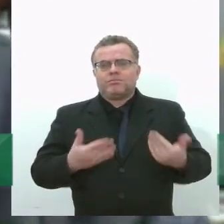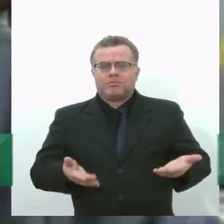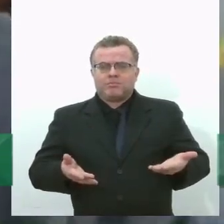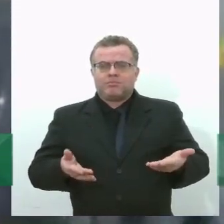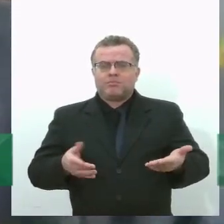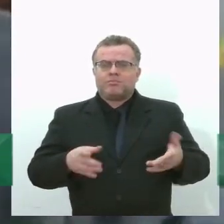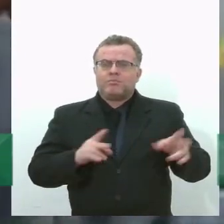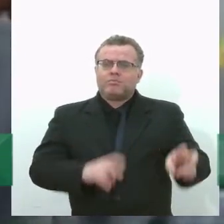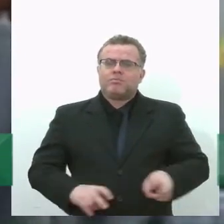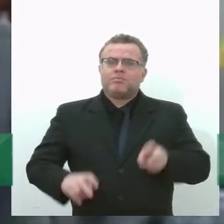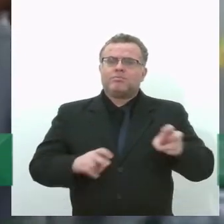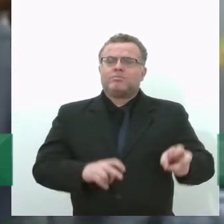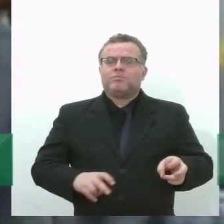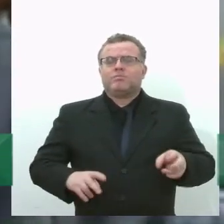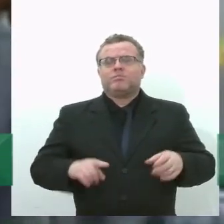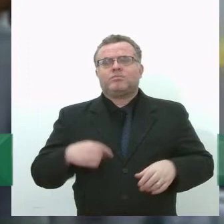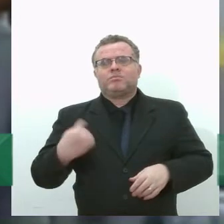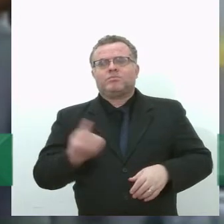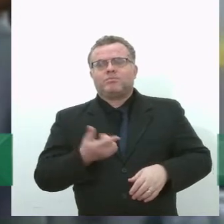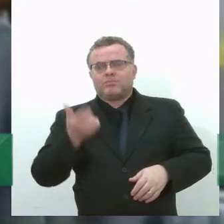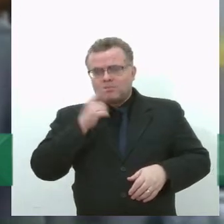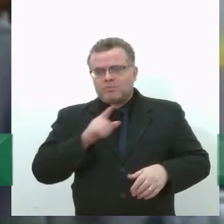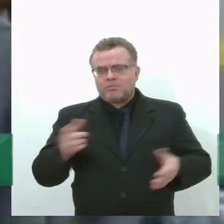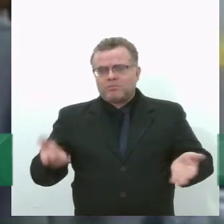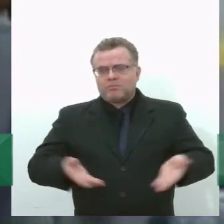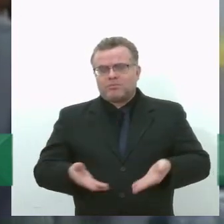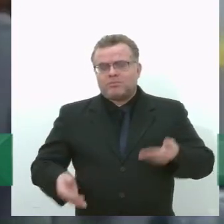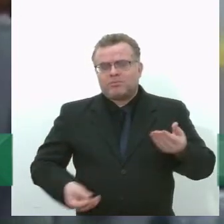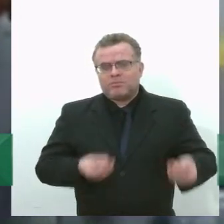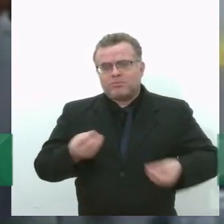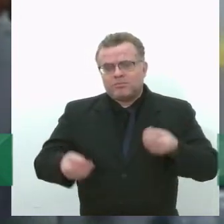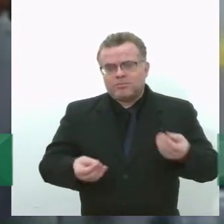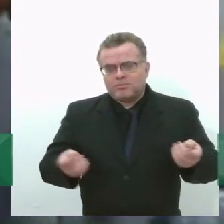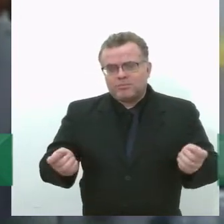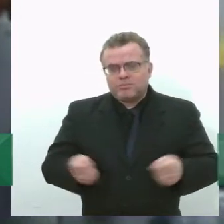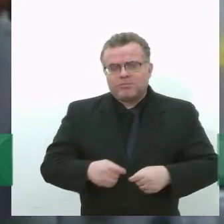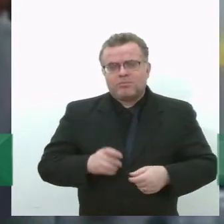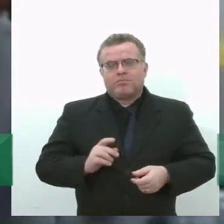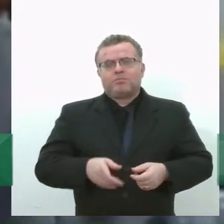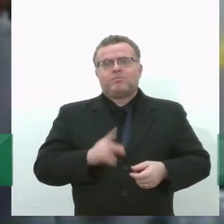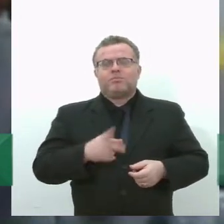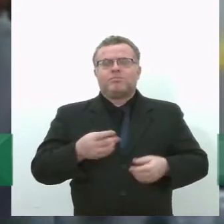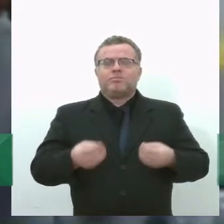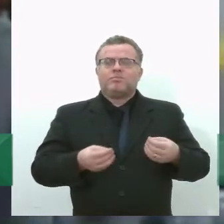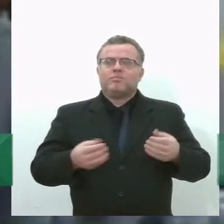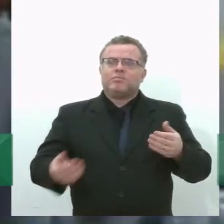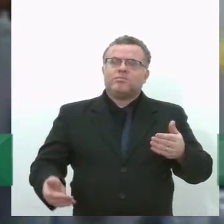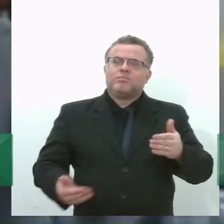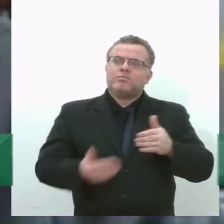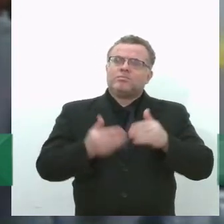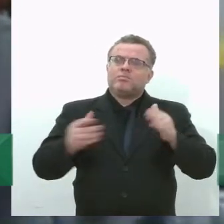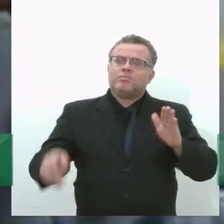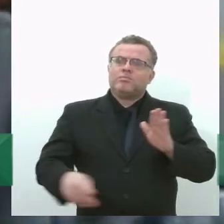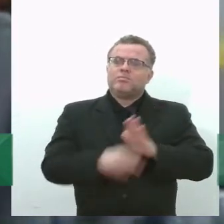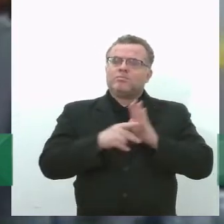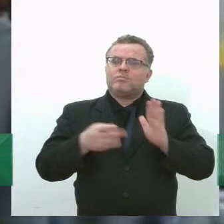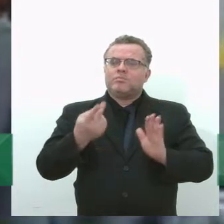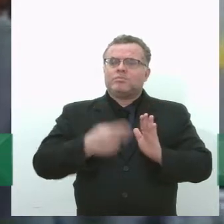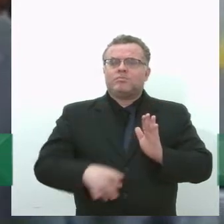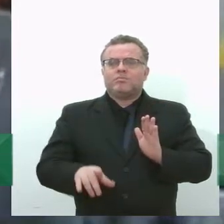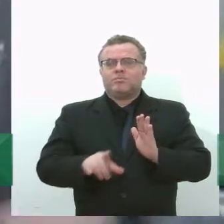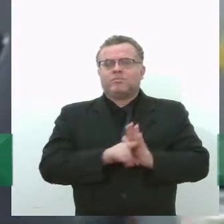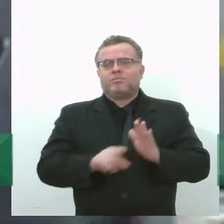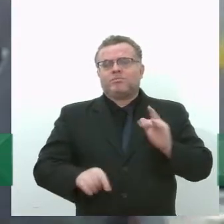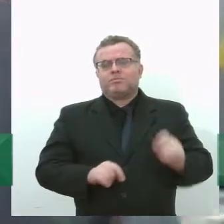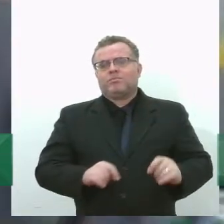é a solução que a gente tem dado agora. Mas, bom, essa iniciativa, especificamente, no projeto de lei, não está